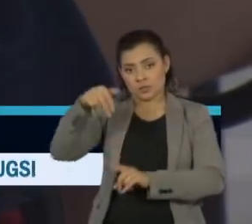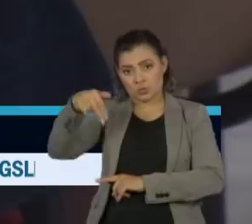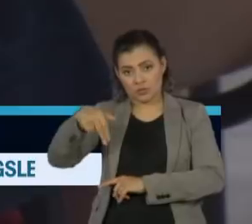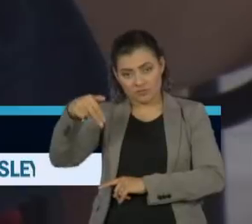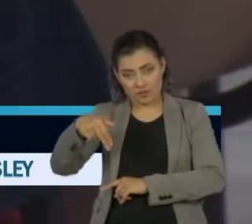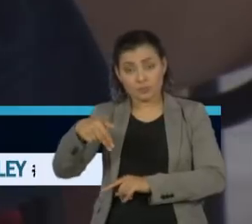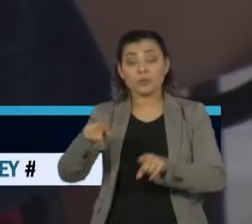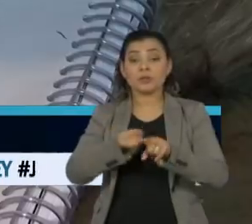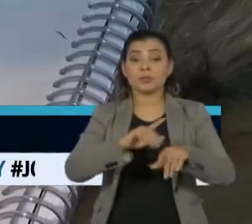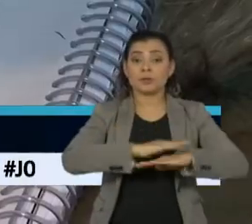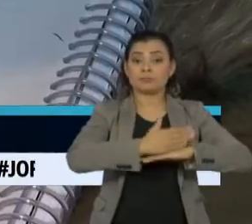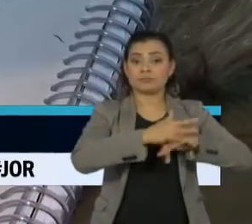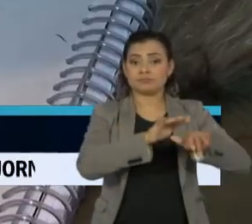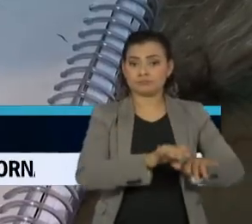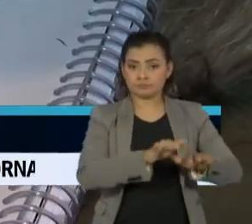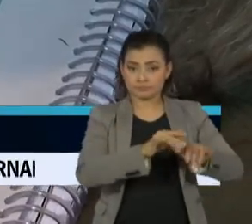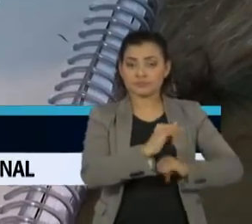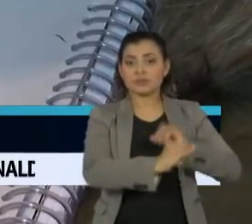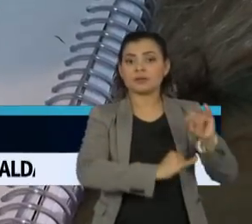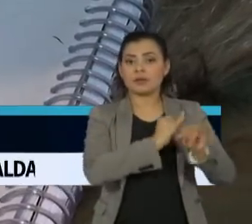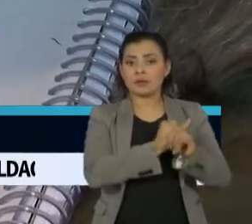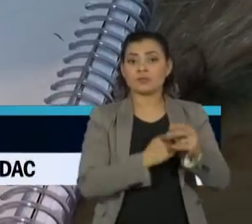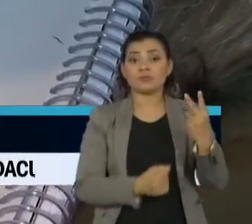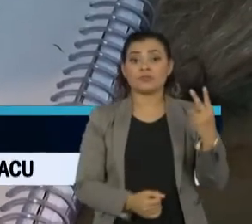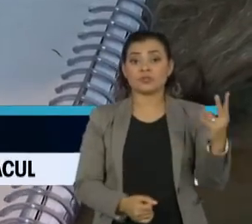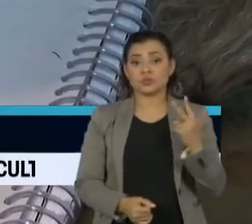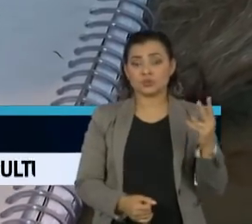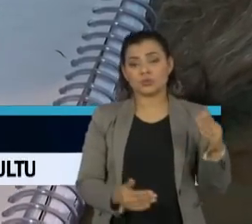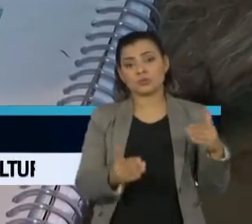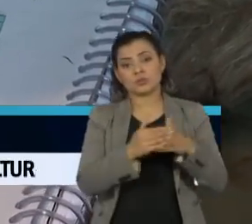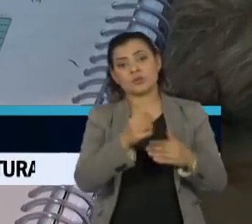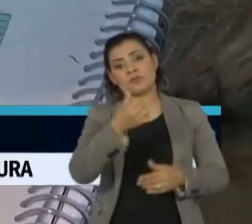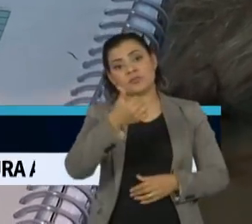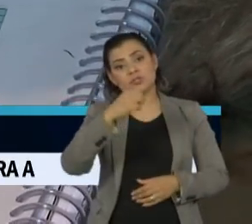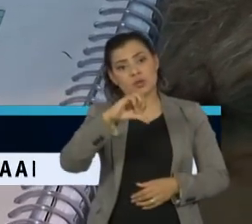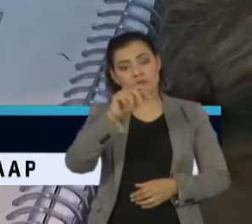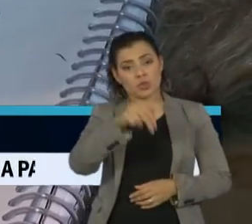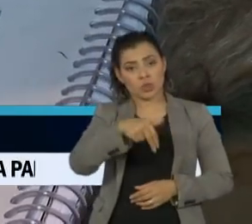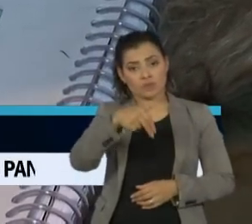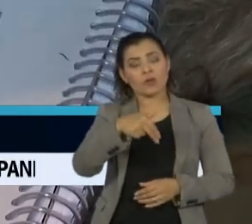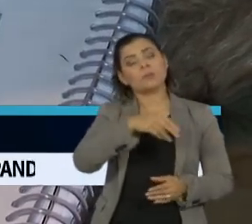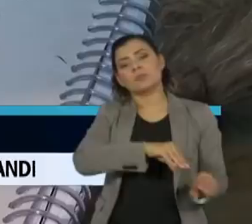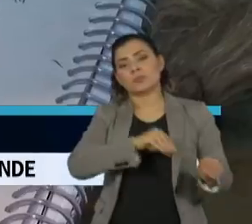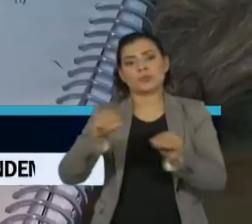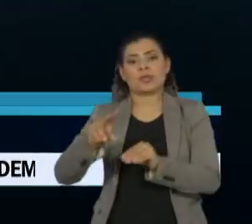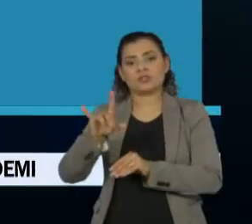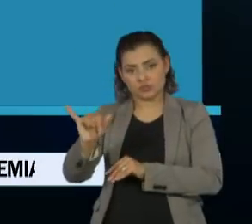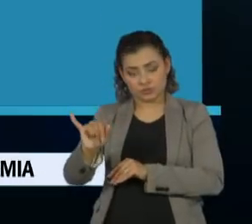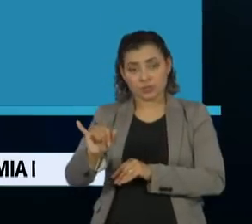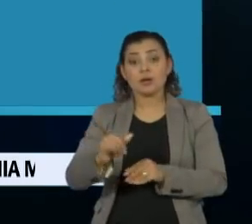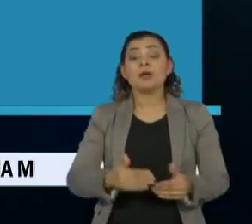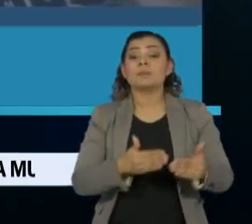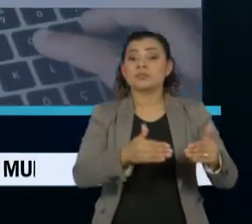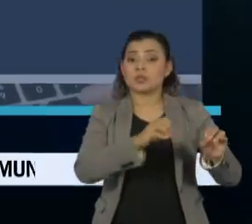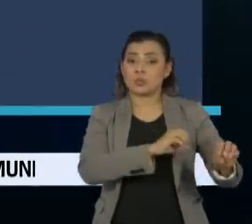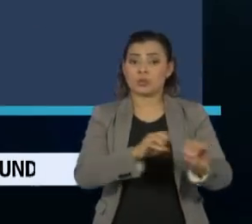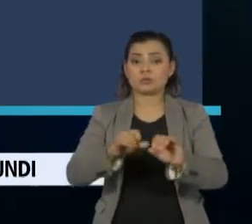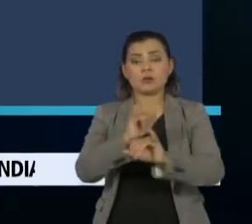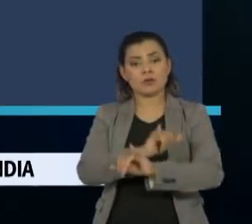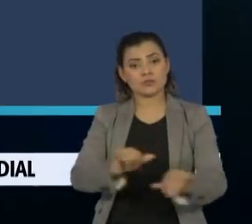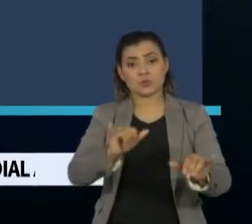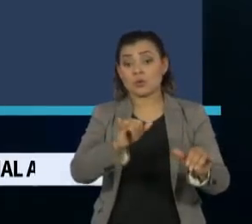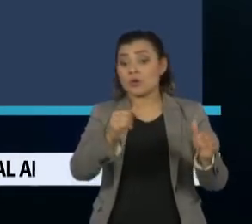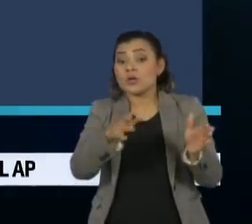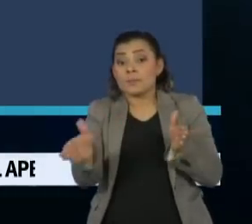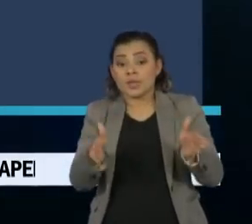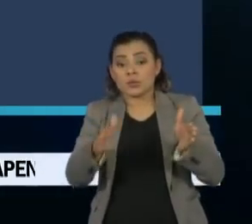na versão digital, previsto para 22 e 29 de novembro, serão remarcados. O Ministério da Educação afirma que a nova data do Exame Nacional do